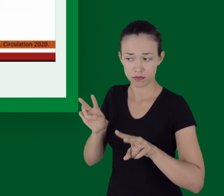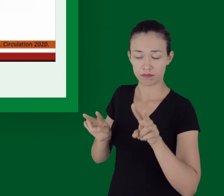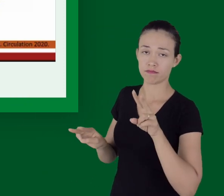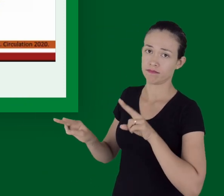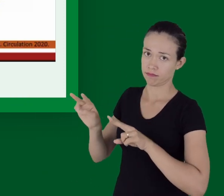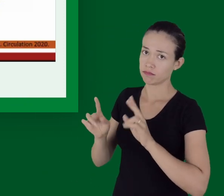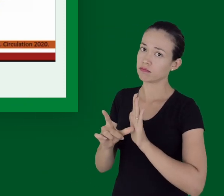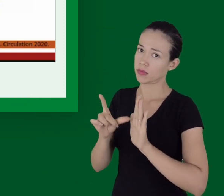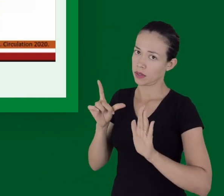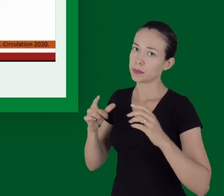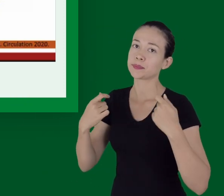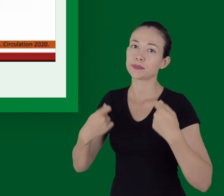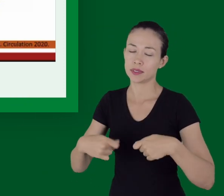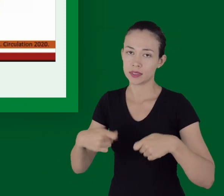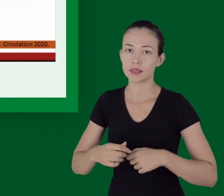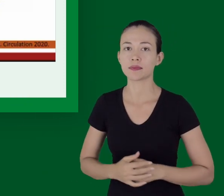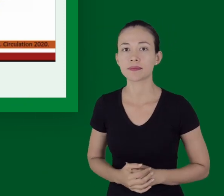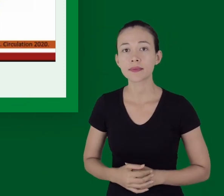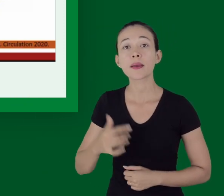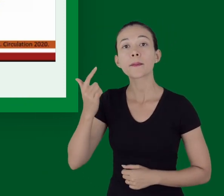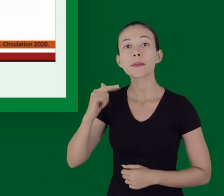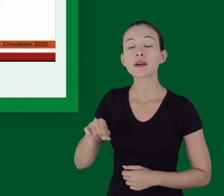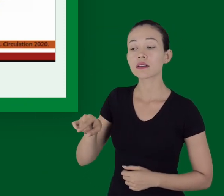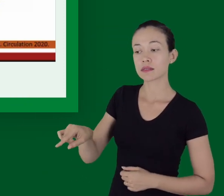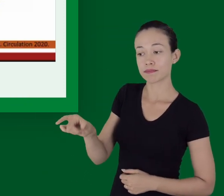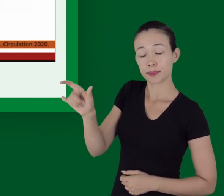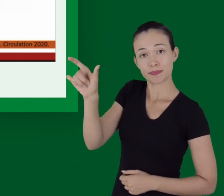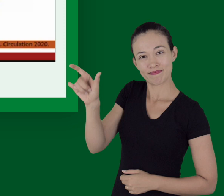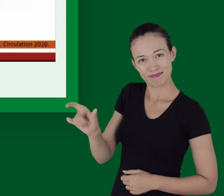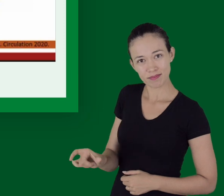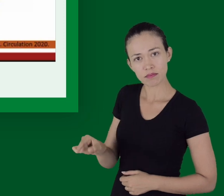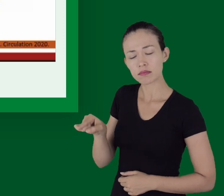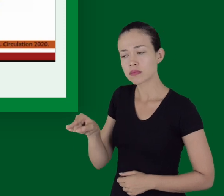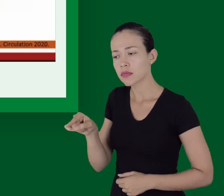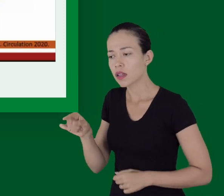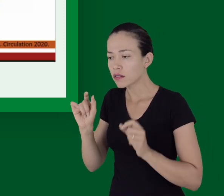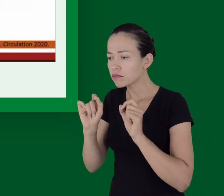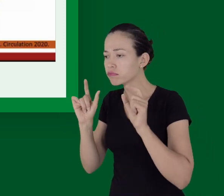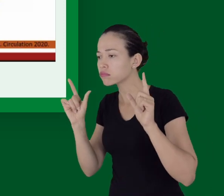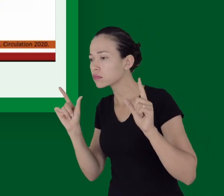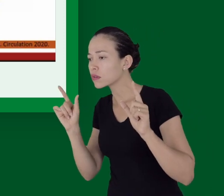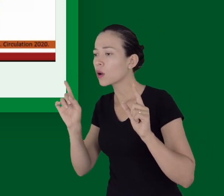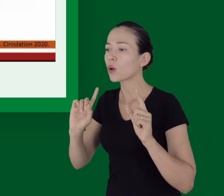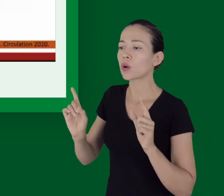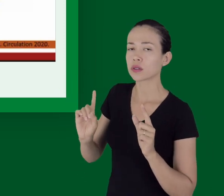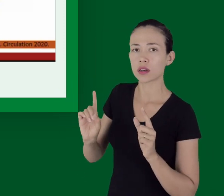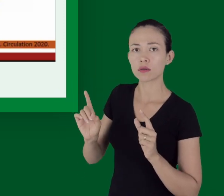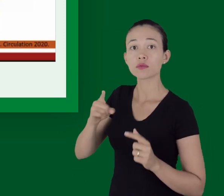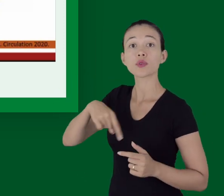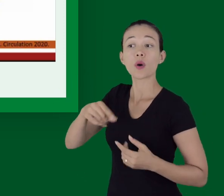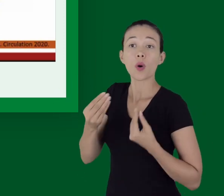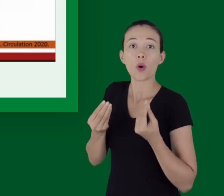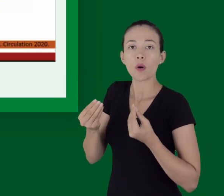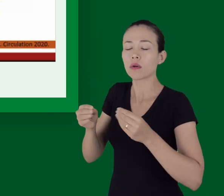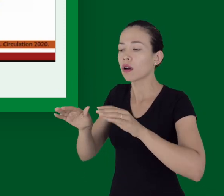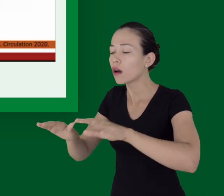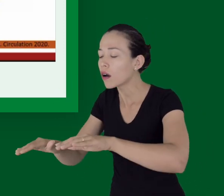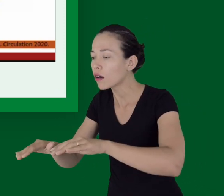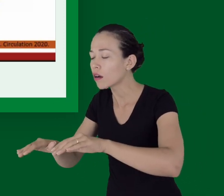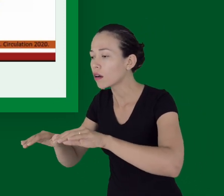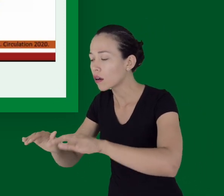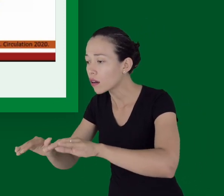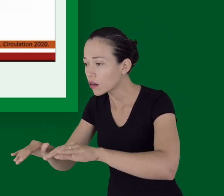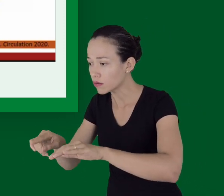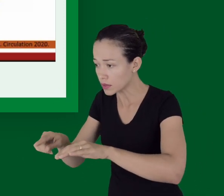Após a gente avaliar a segurança da cena, a gente vai avaliar o nível de consciência do paciente. Como que a gente faz isso? Então, a gente põe a mão no homem,